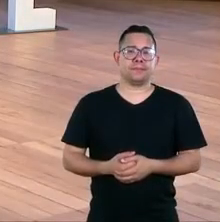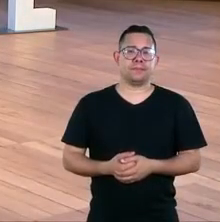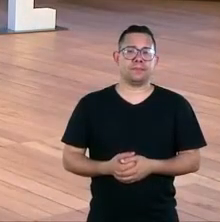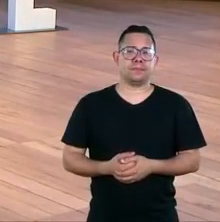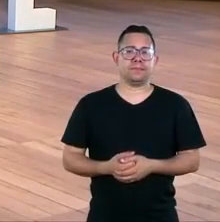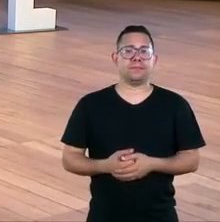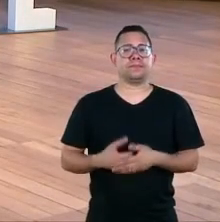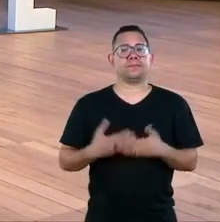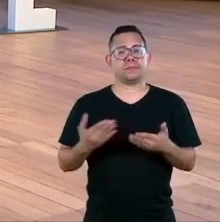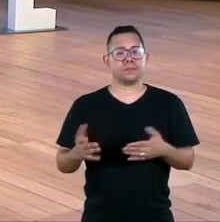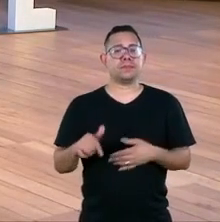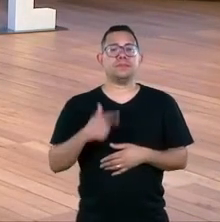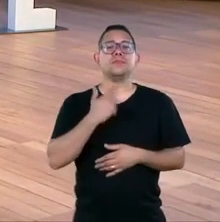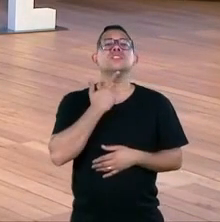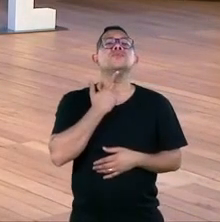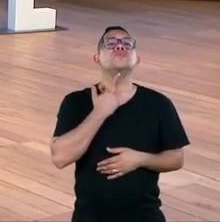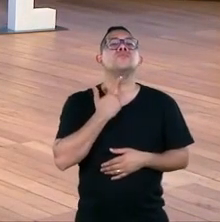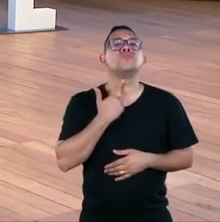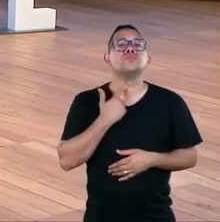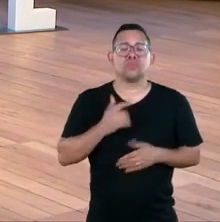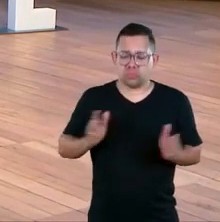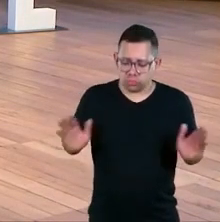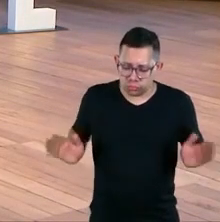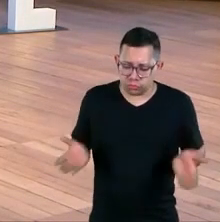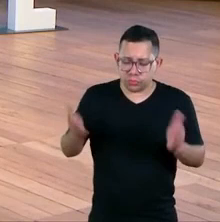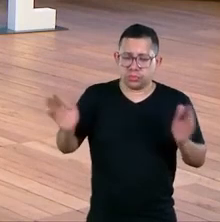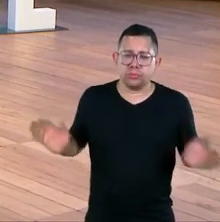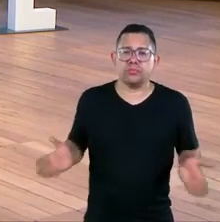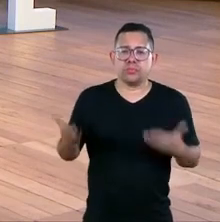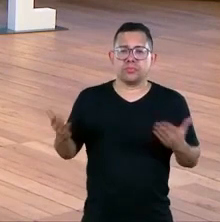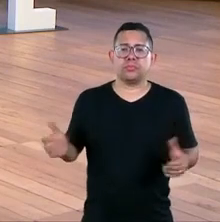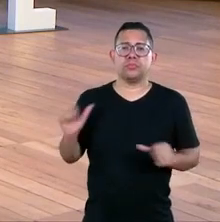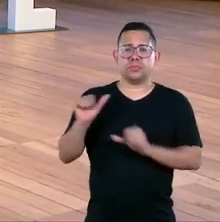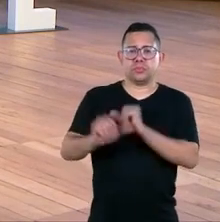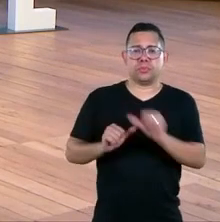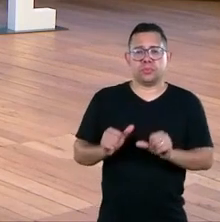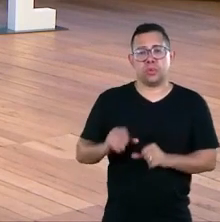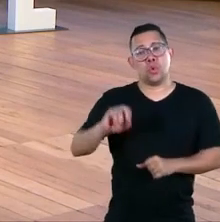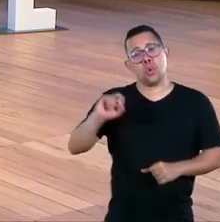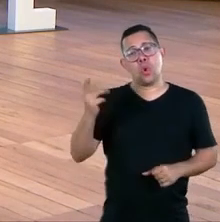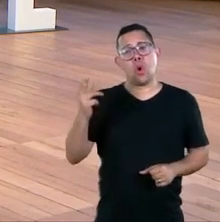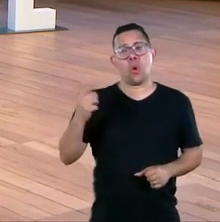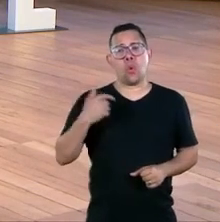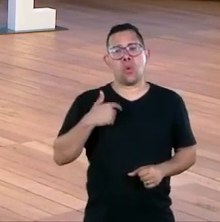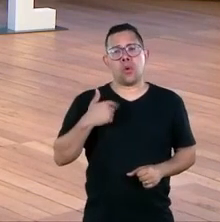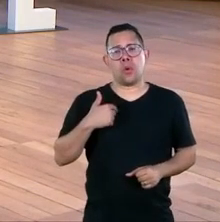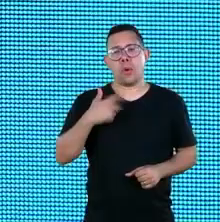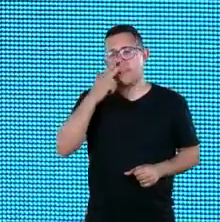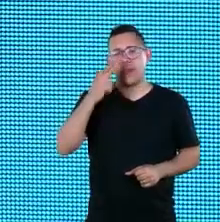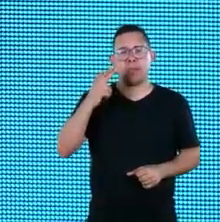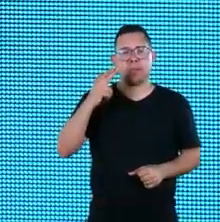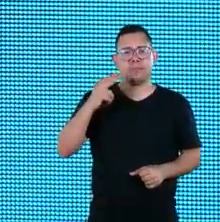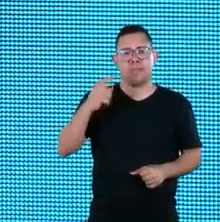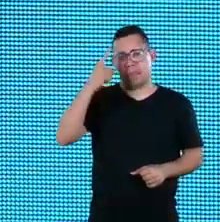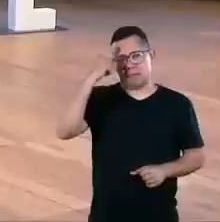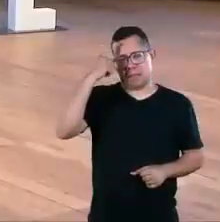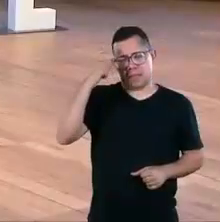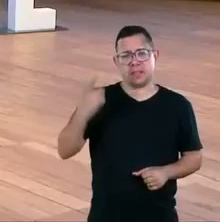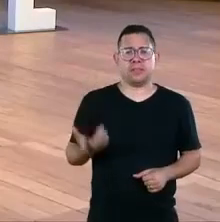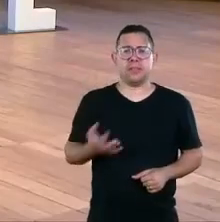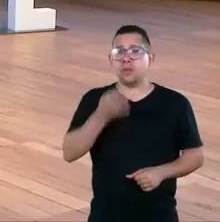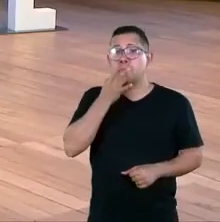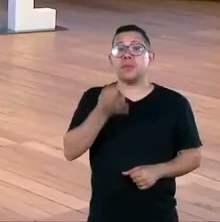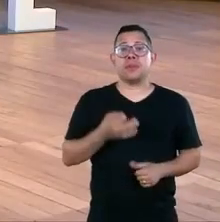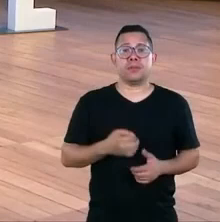vontade de mudança também começou a nascer daí ou eu estou ou eu estou sei lá viajando um pouco aqui na minha